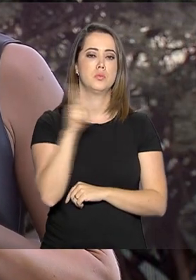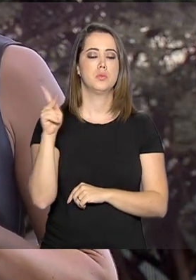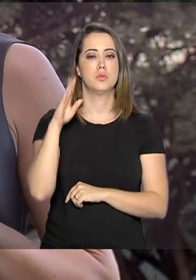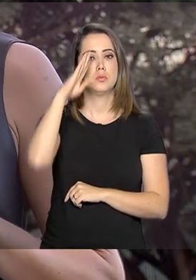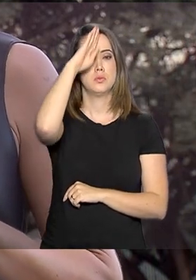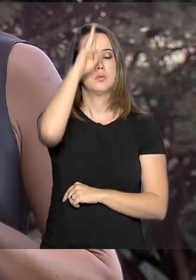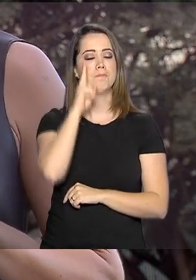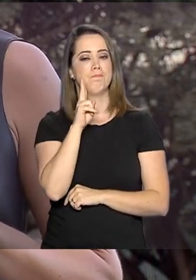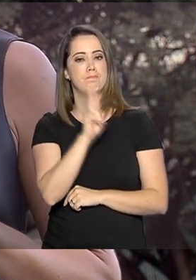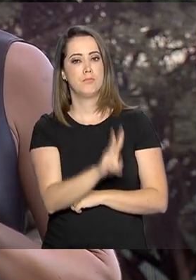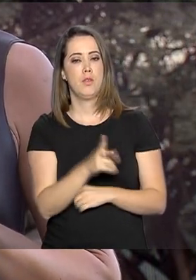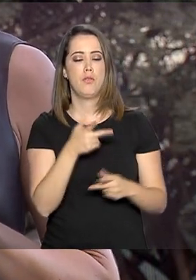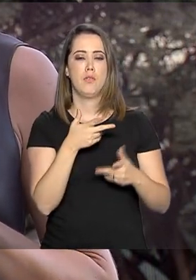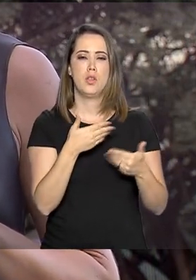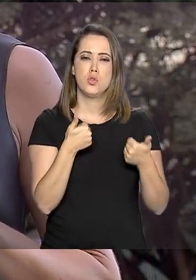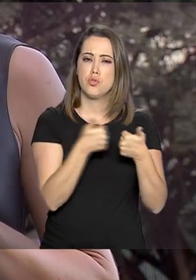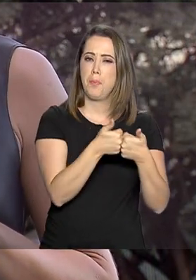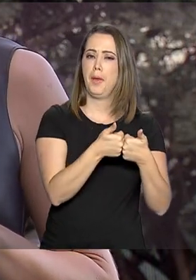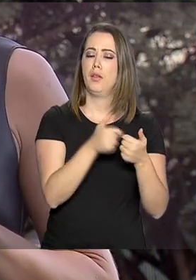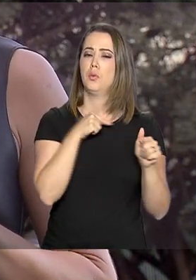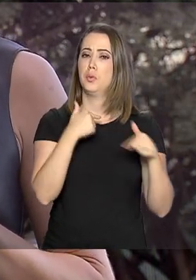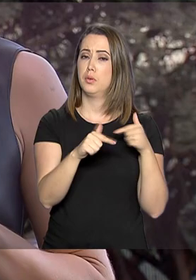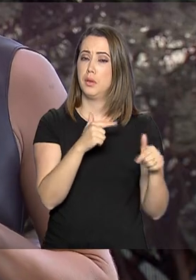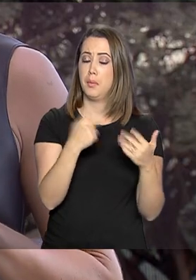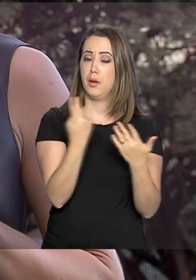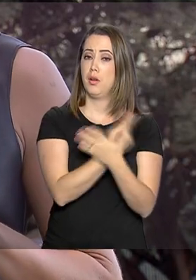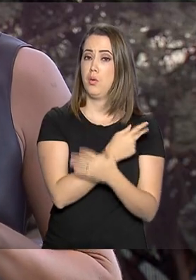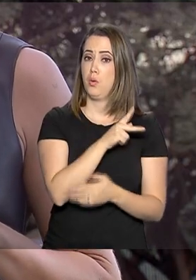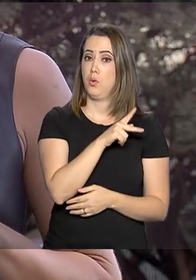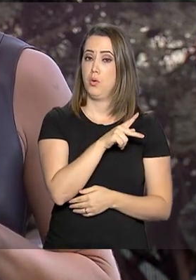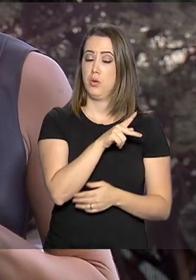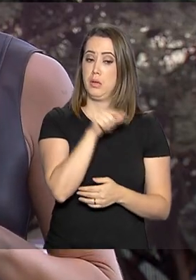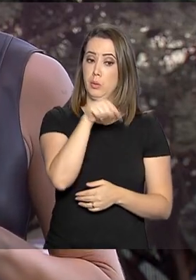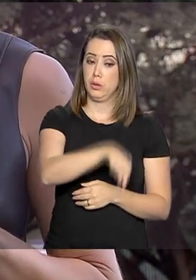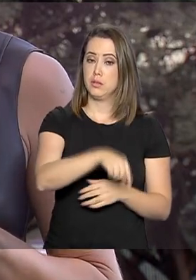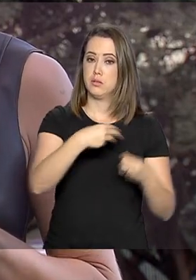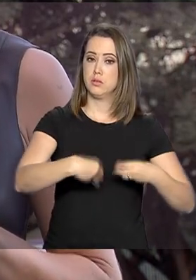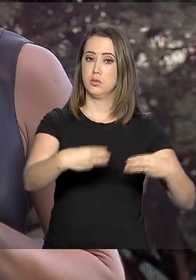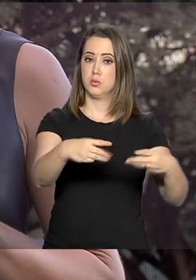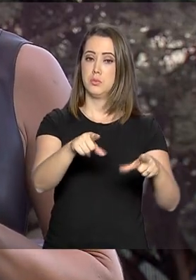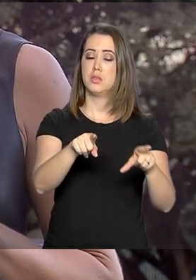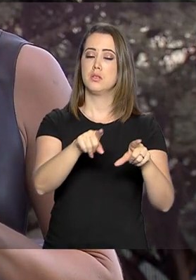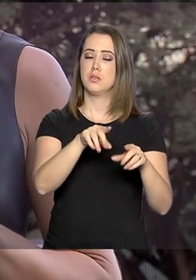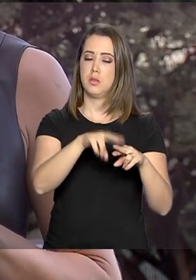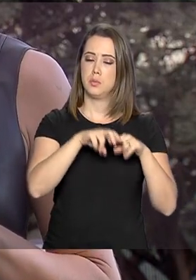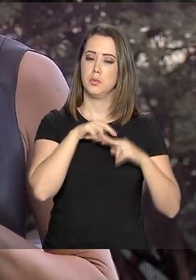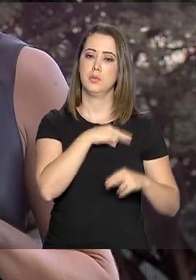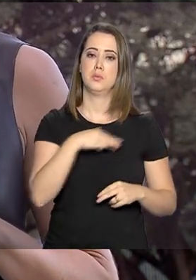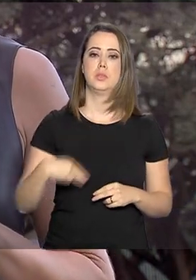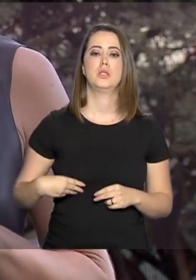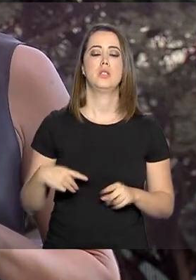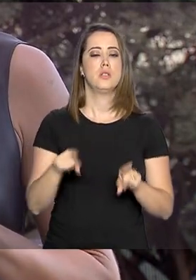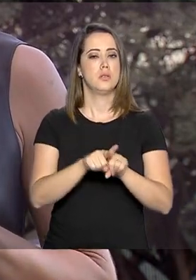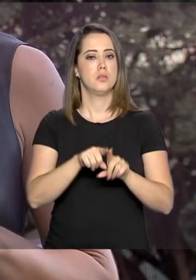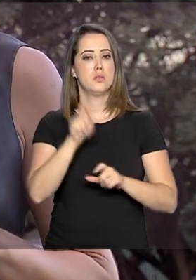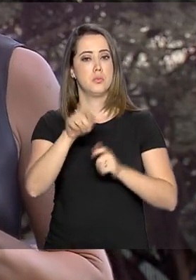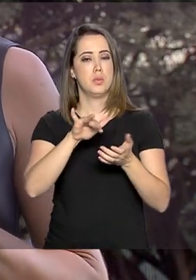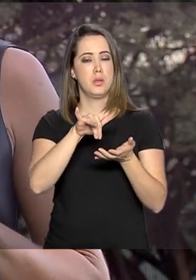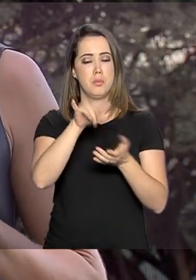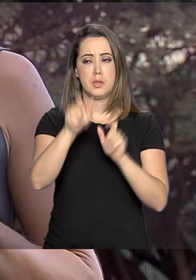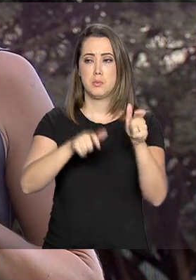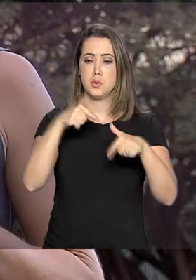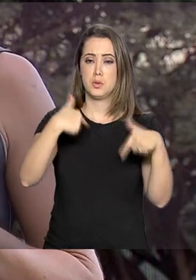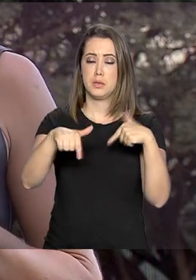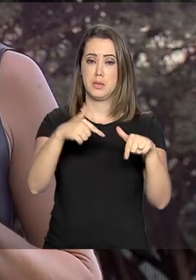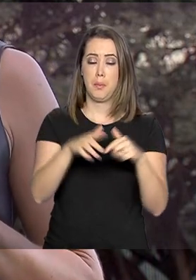acompanhar o trabalho que está sendo feito pelo próprio ministro e também pelos funcionários. Bolsonaro ouviu os servidores